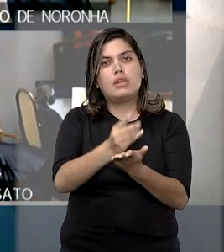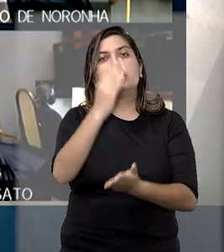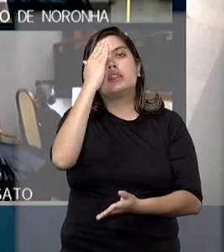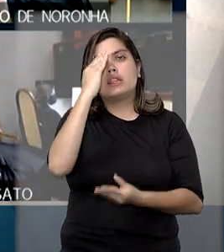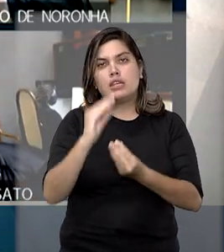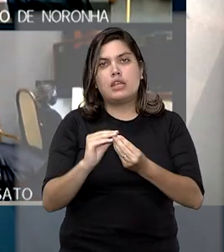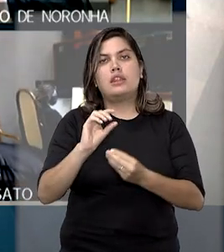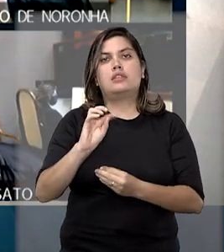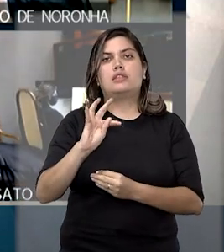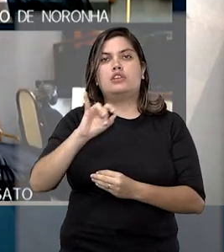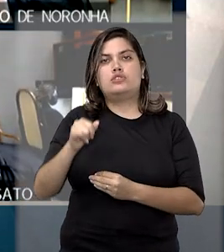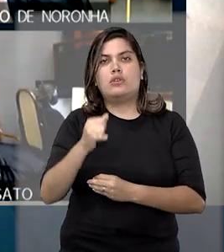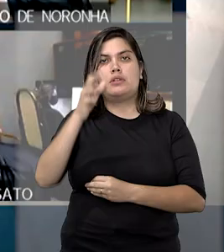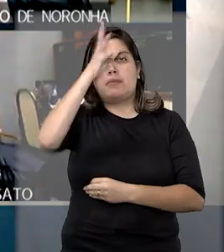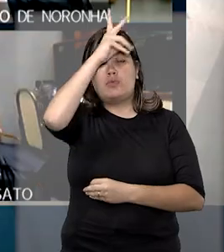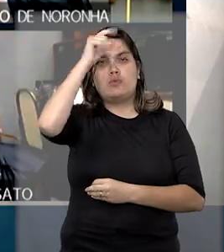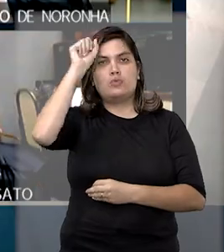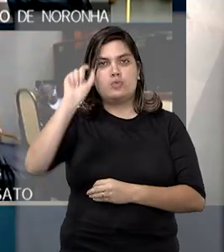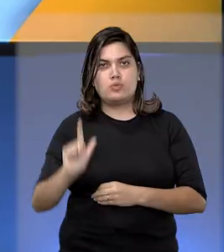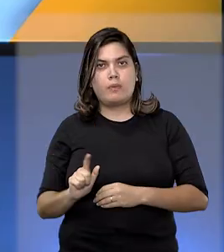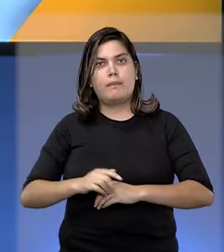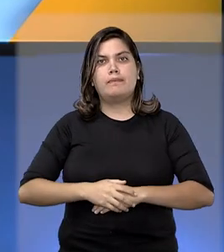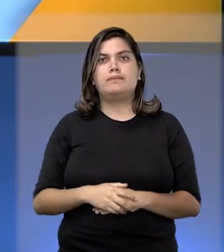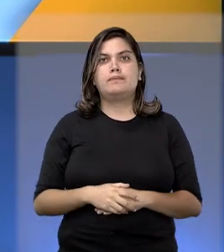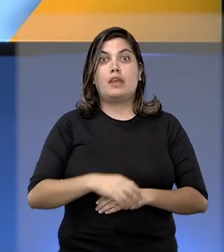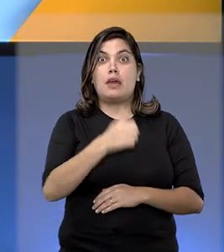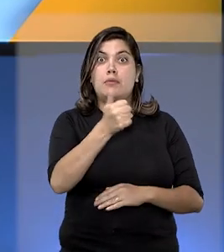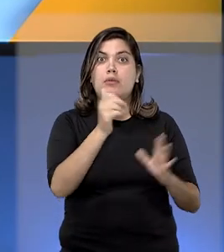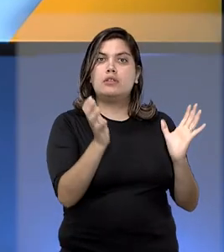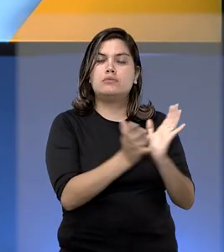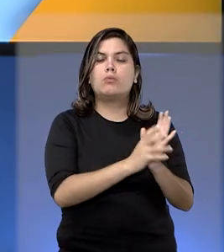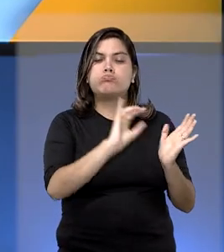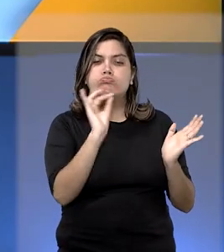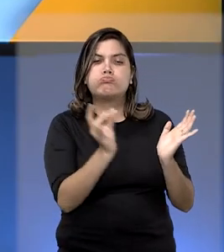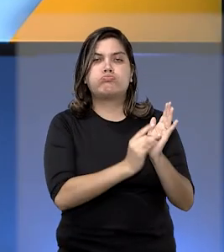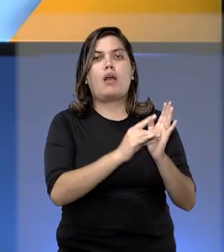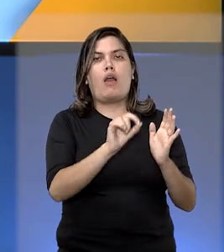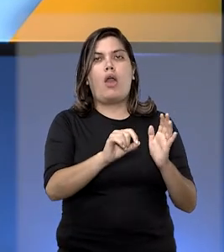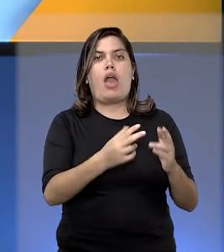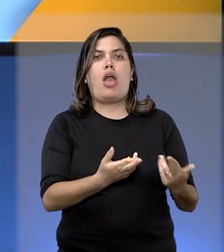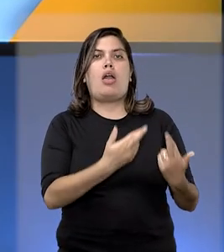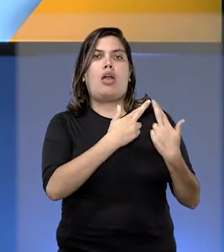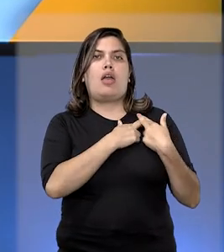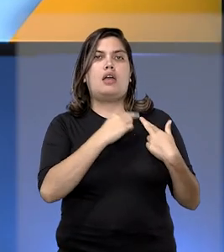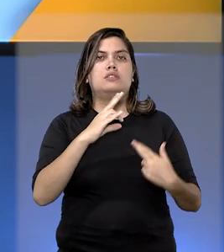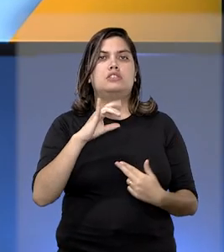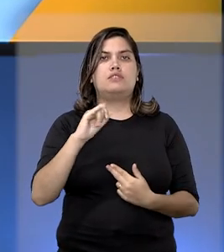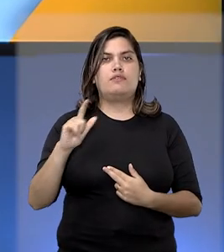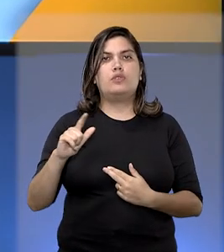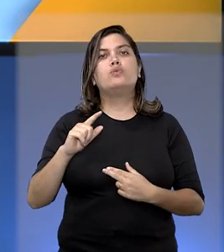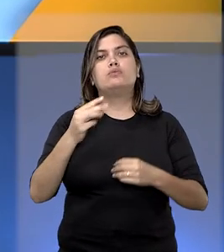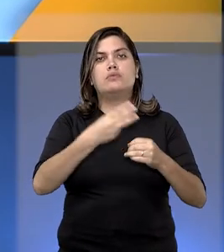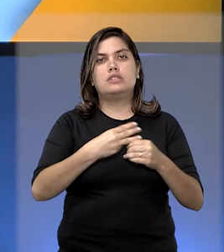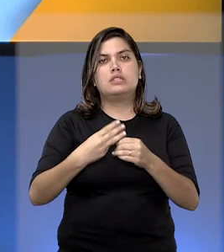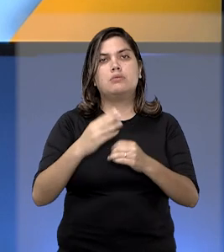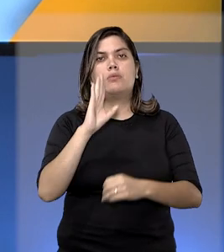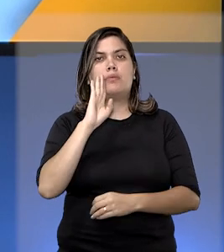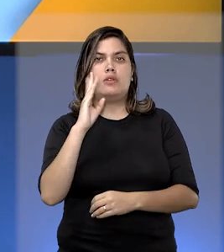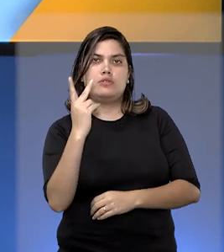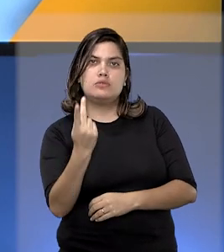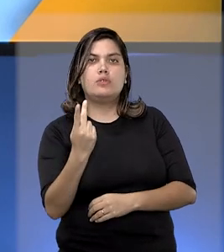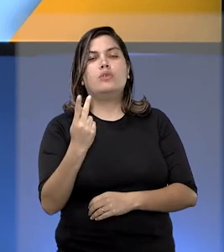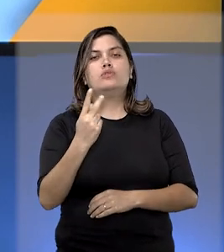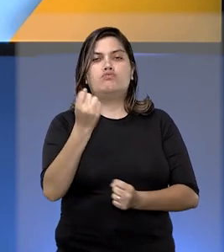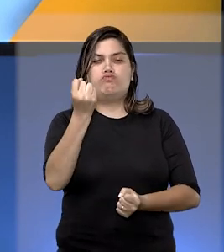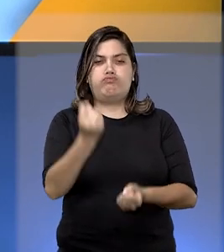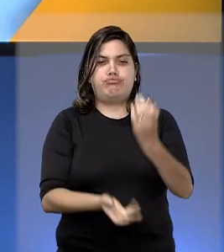entendimento do TJ de Mato Grosso do Sul. E a primeira turma confirmou responsabilidade civil do município de Belo Horizonte